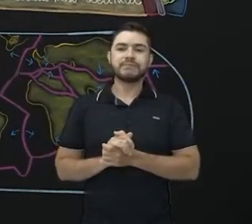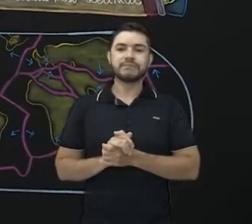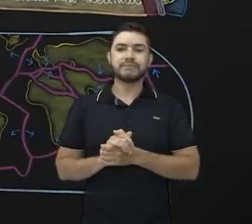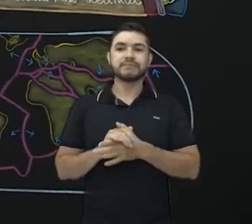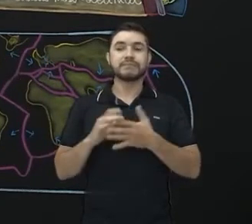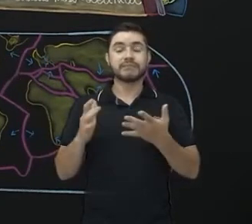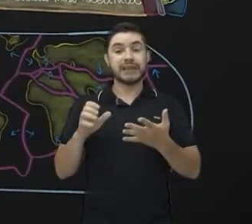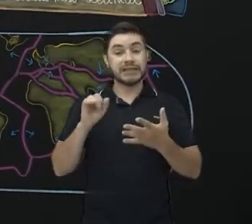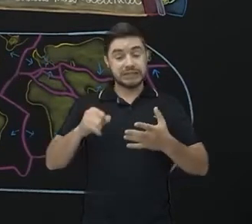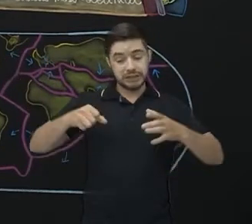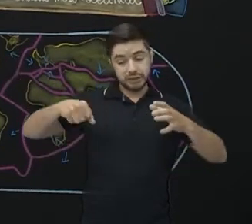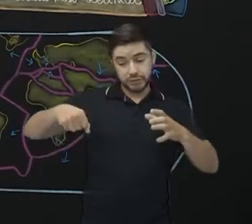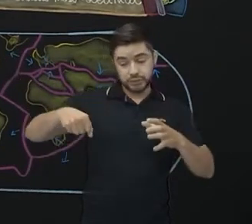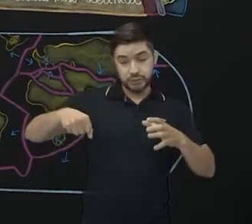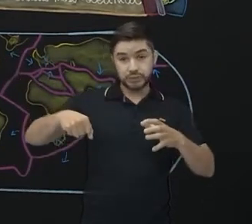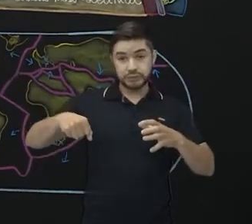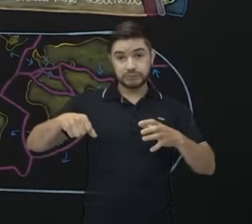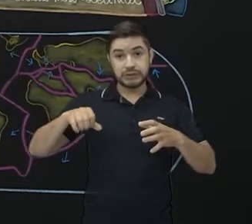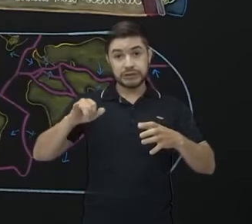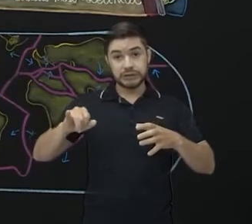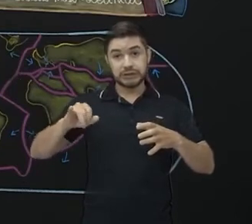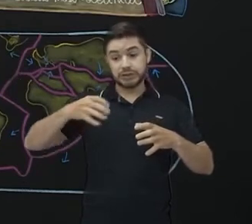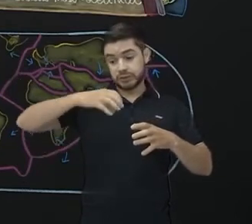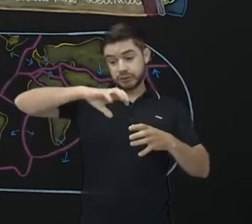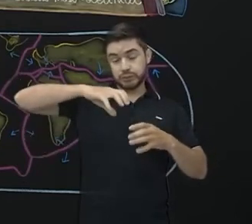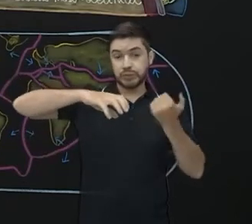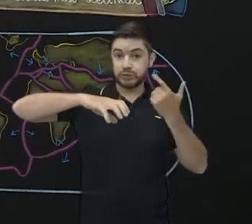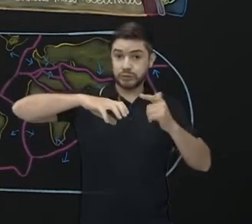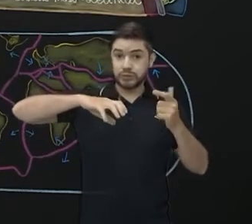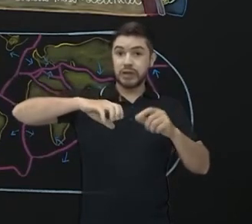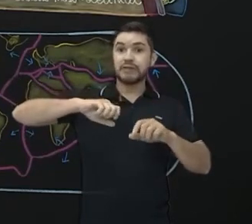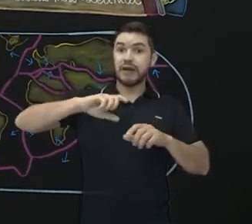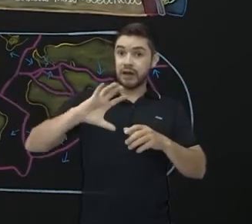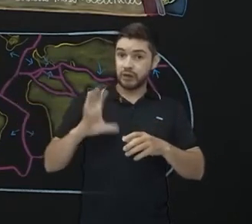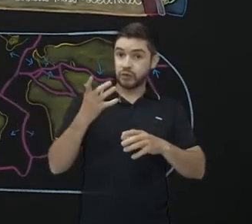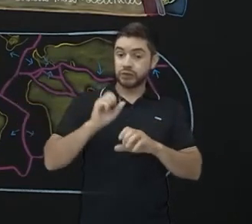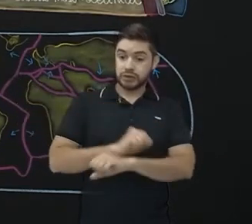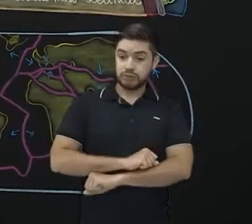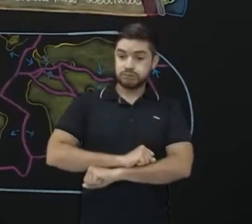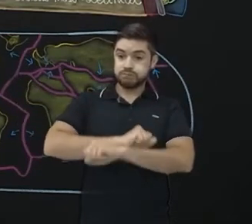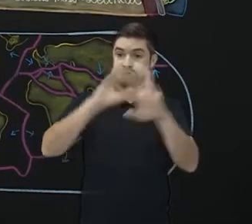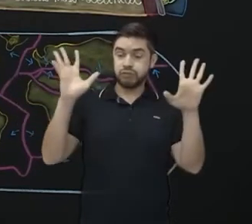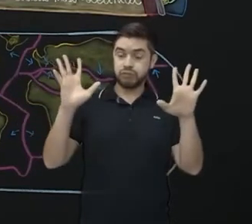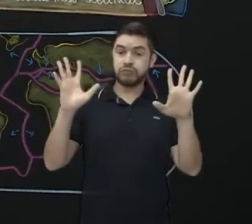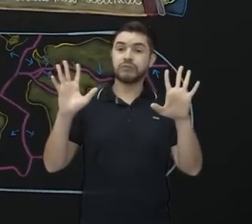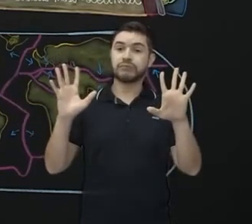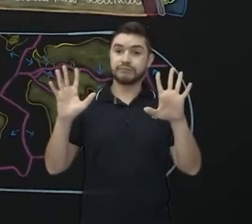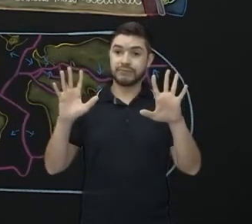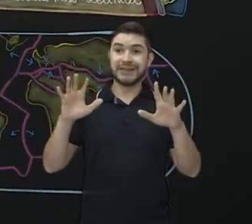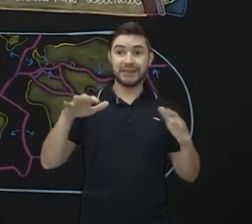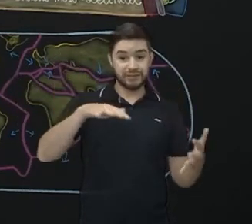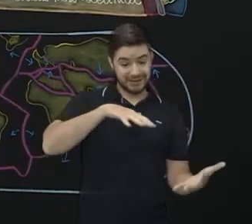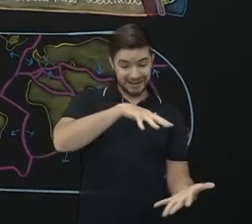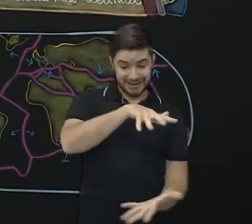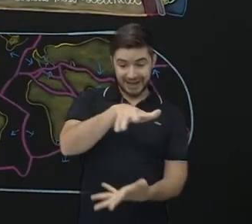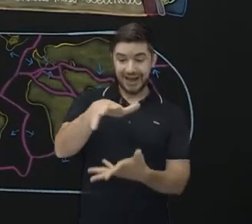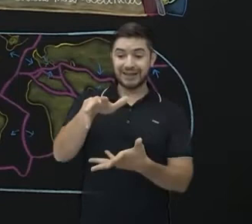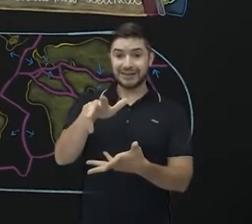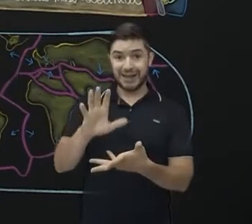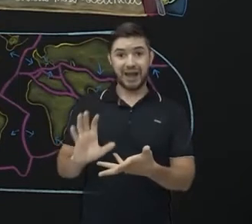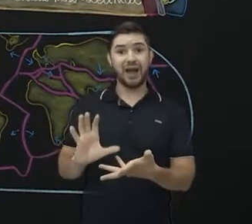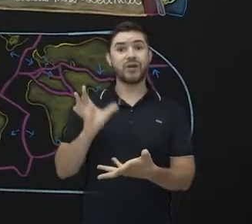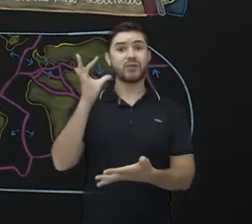Se a panela de pressão não tiver o pino, ela vai explodir, não vai? Com a terra aconteceu a mesma coisa. Só que em vez de explodir, ela